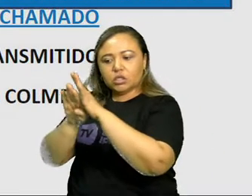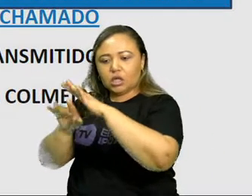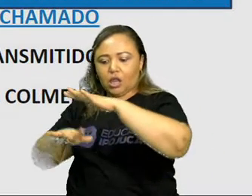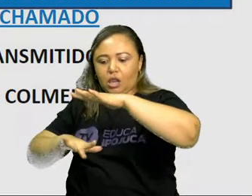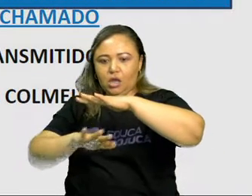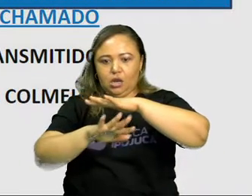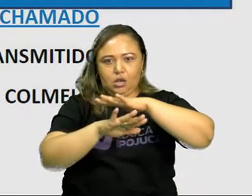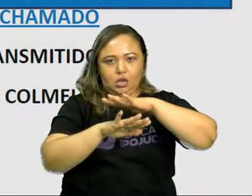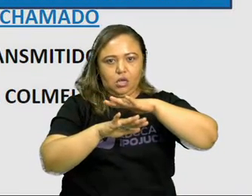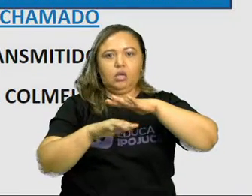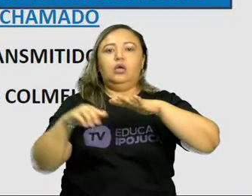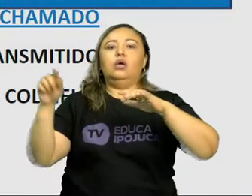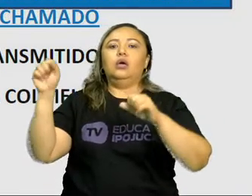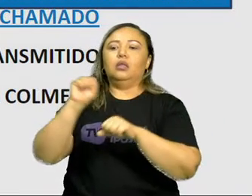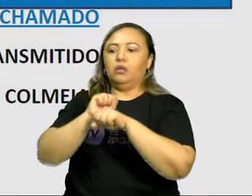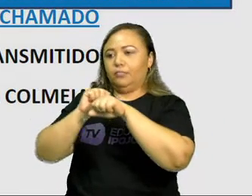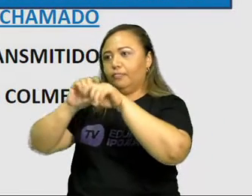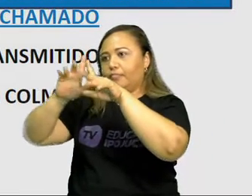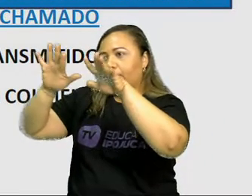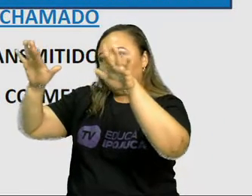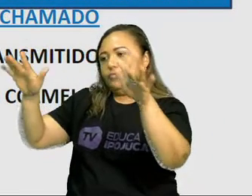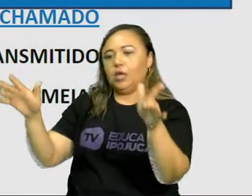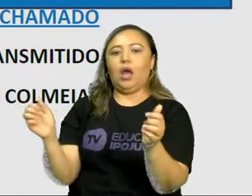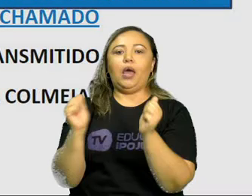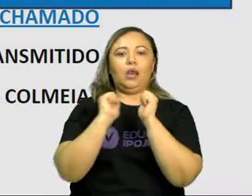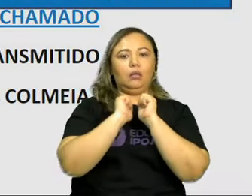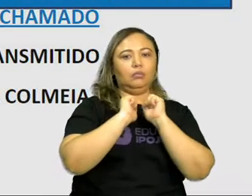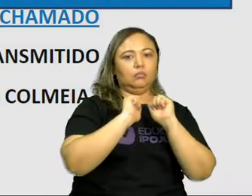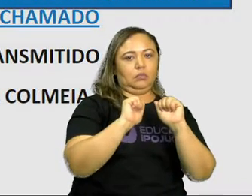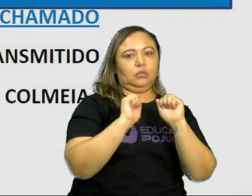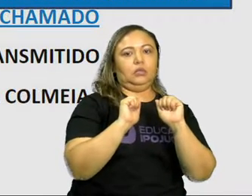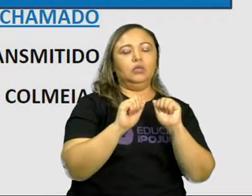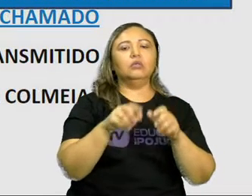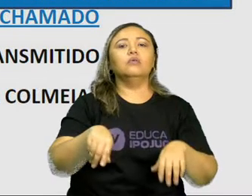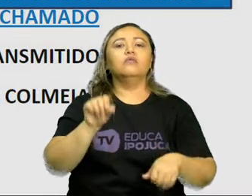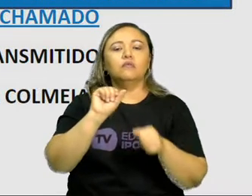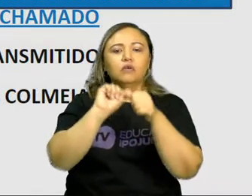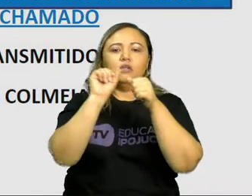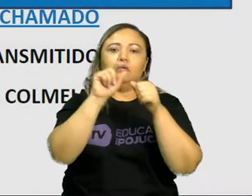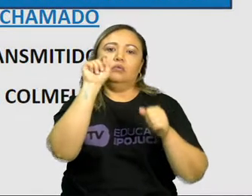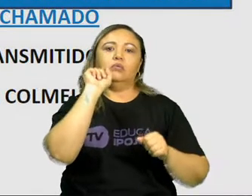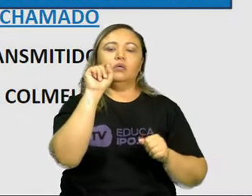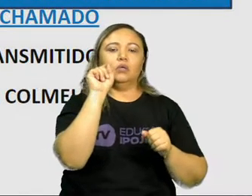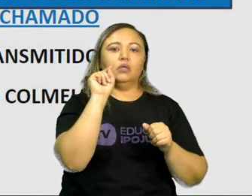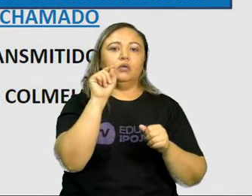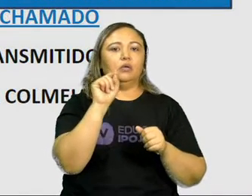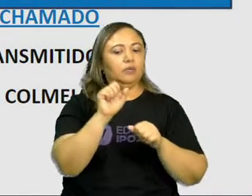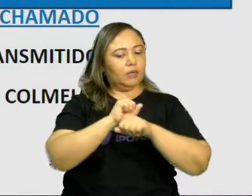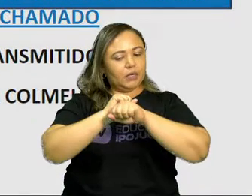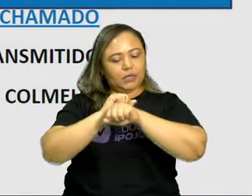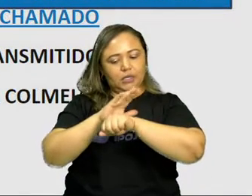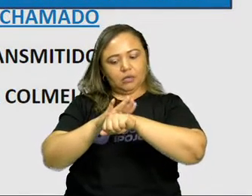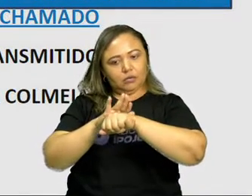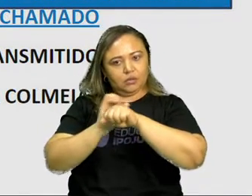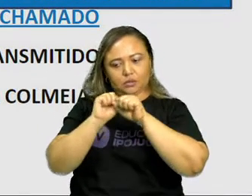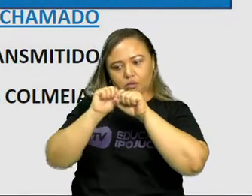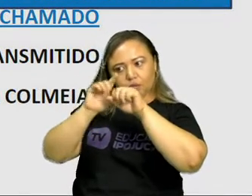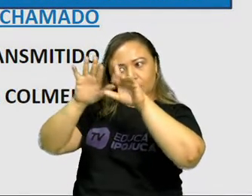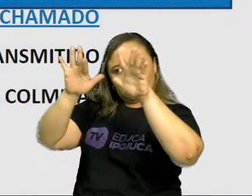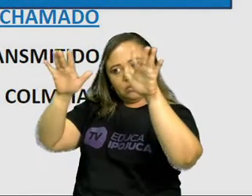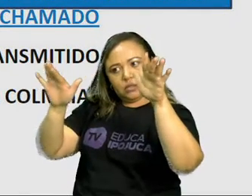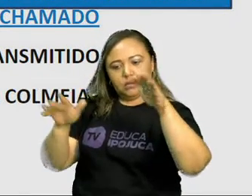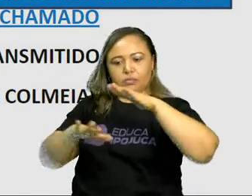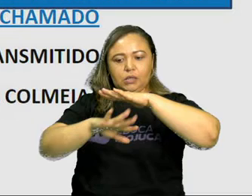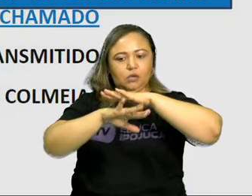Então, como as abelhas fazem para que uma doença não se espalhe pela colmeia? Pensando nisso, uma equipe de pesquisadores